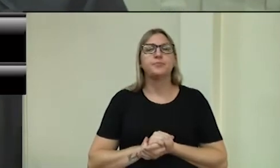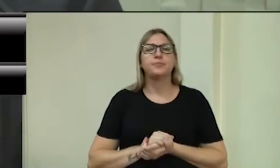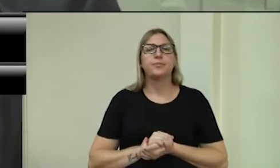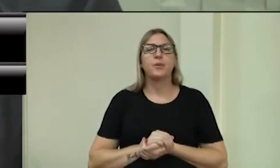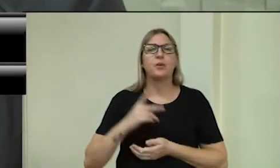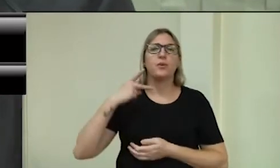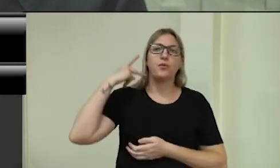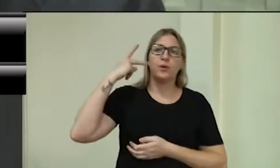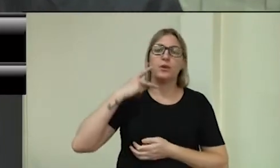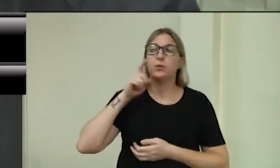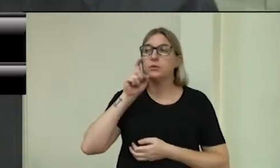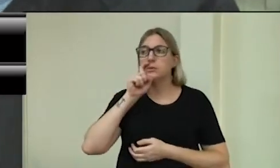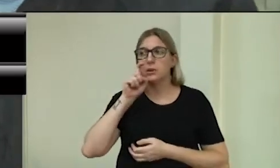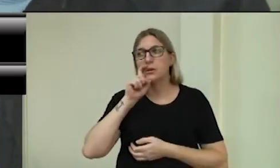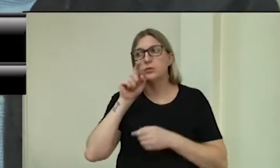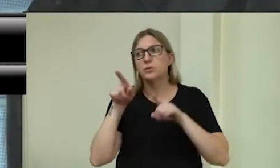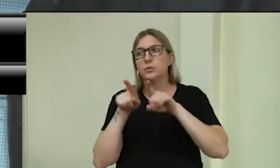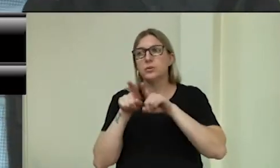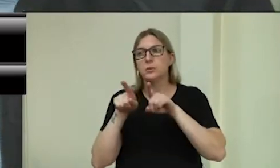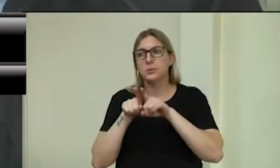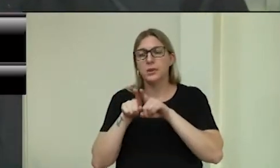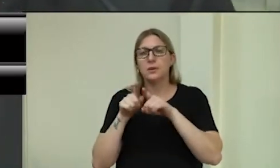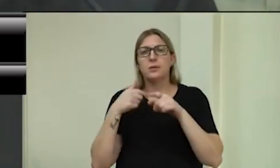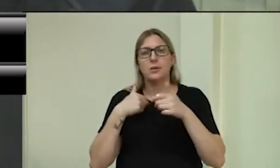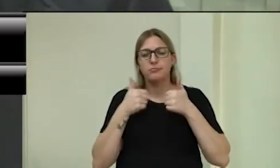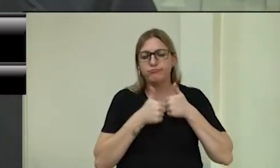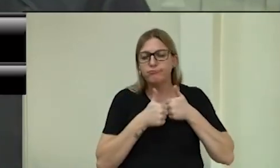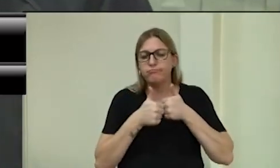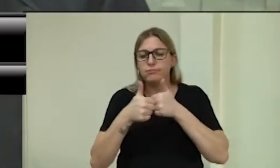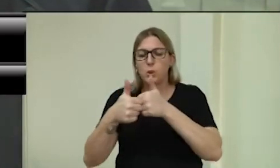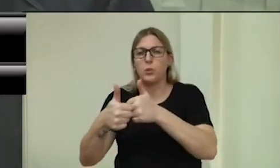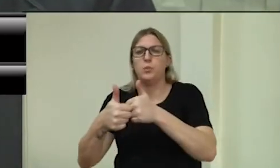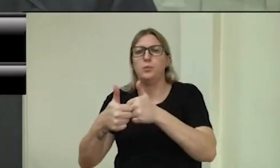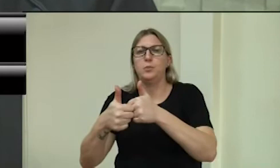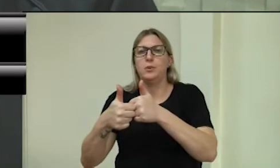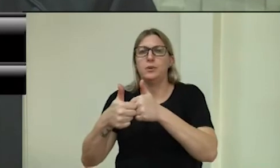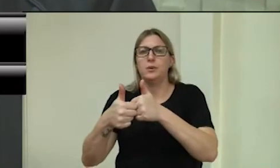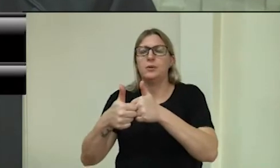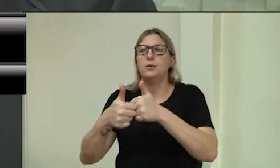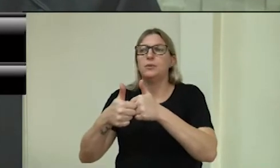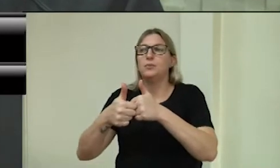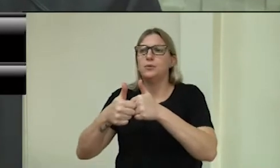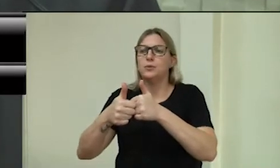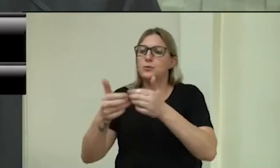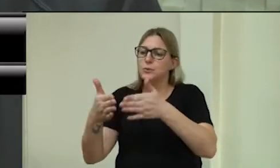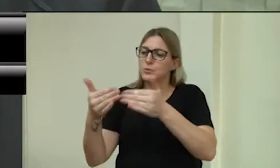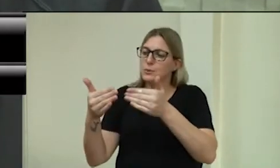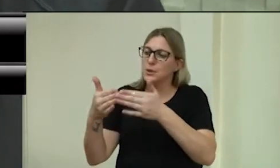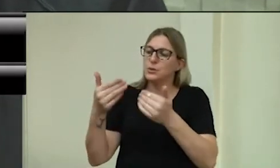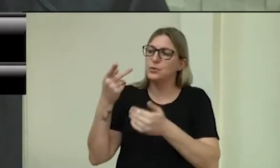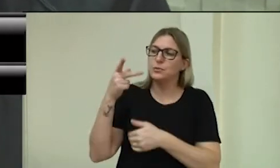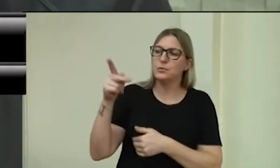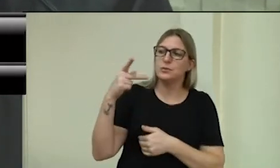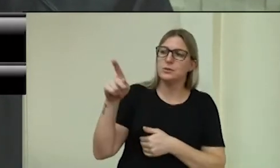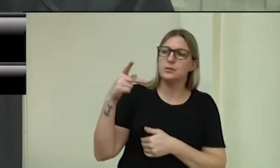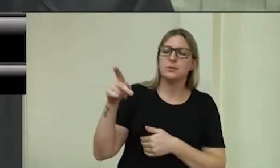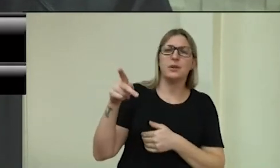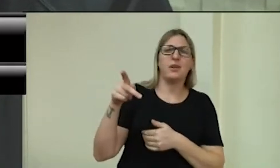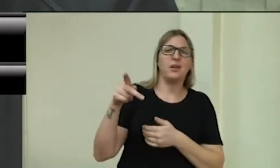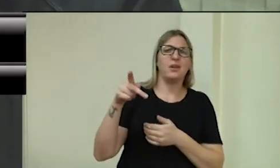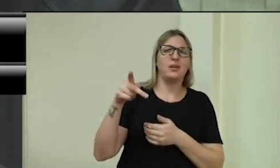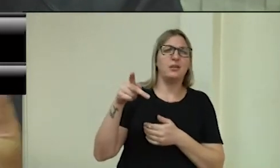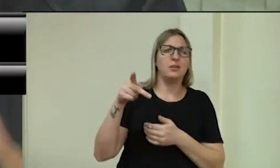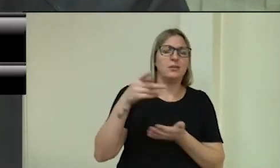vereador Serginho também, acompanhando ele em diversas pautas com os mais variados secretários.